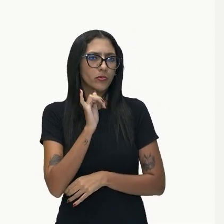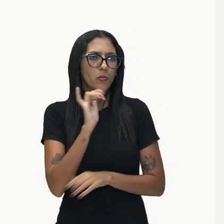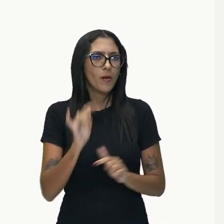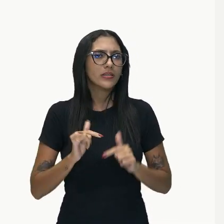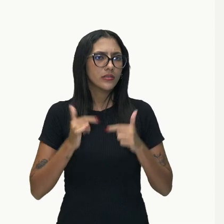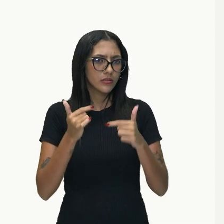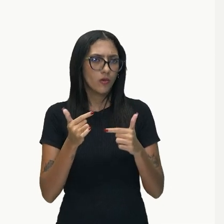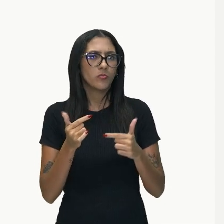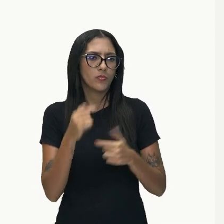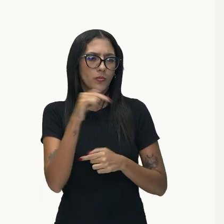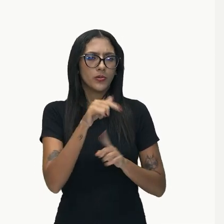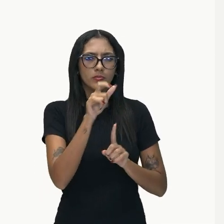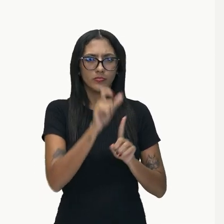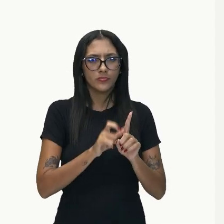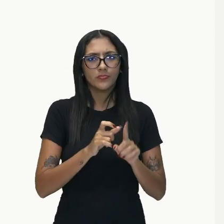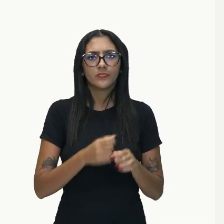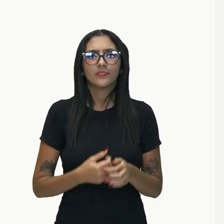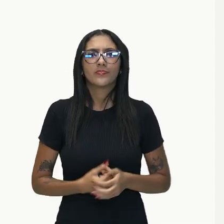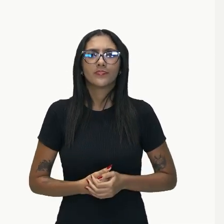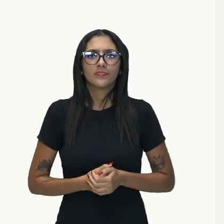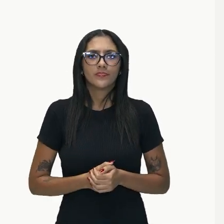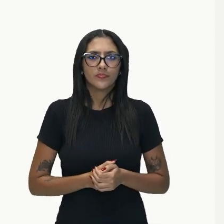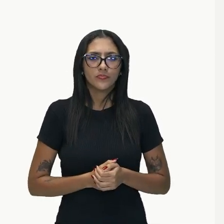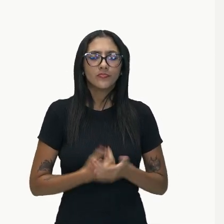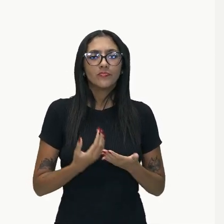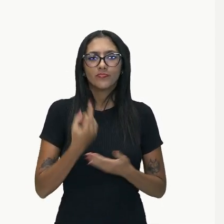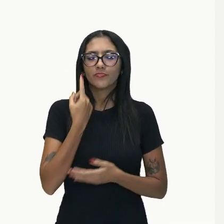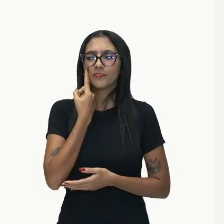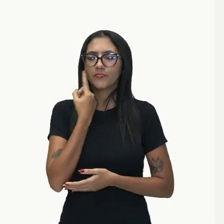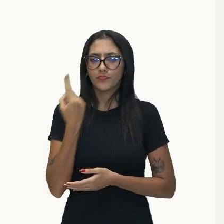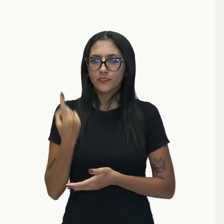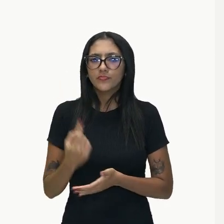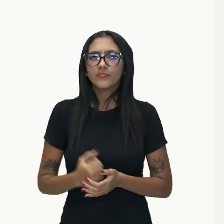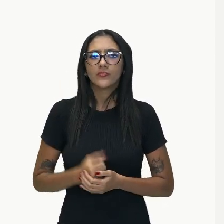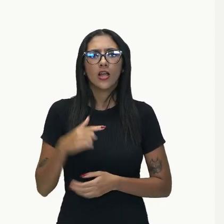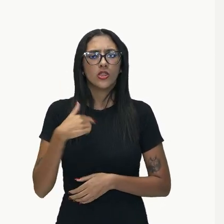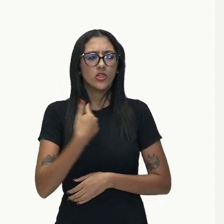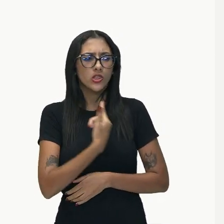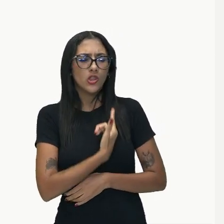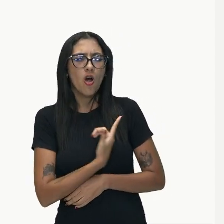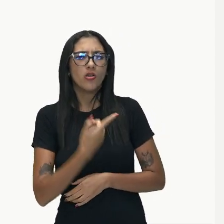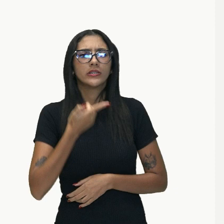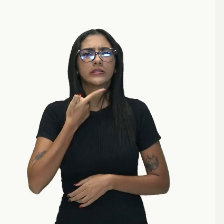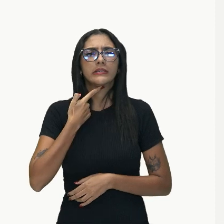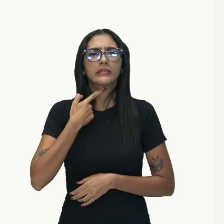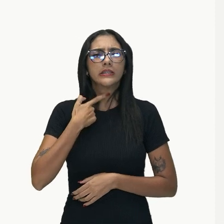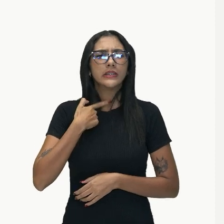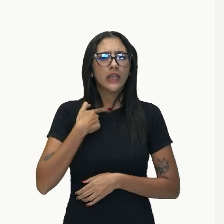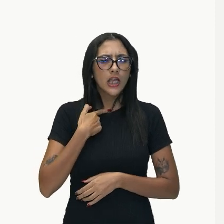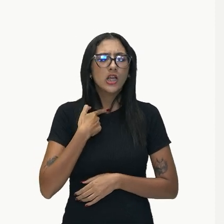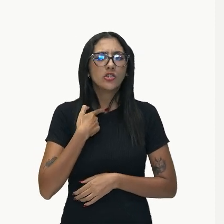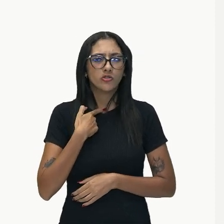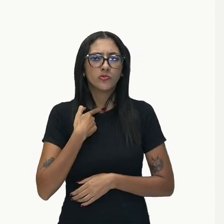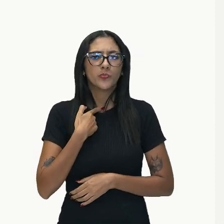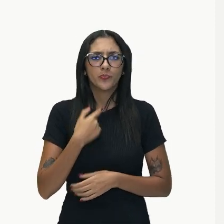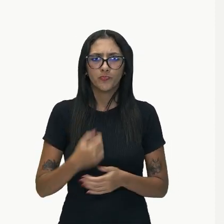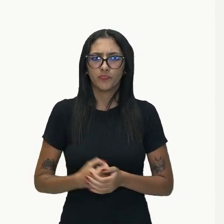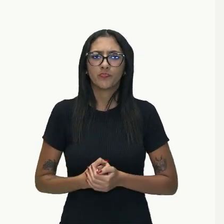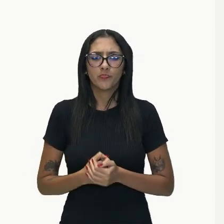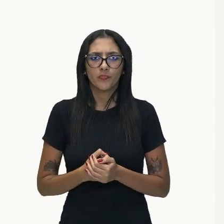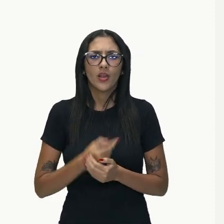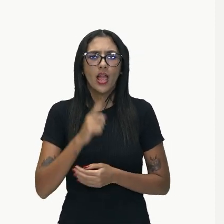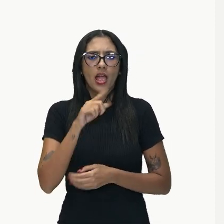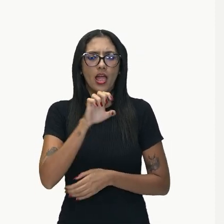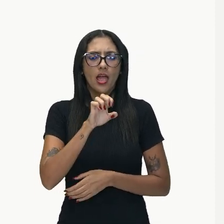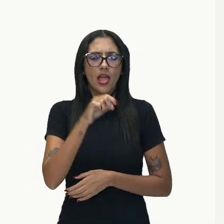ok? Vamos ao exemplo, olha só. Nosso desejo é que ele conquiste muitos sonhos.